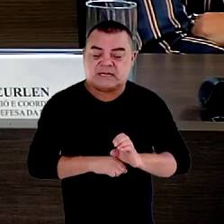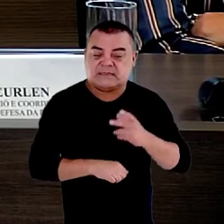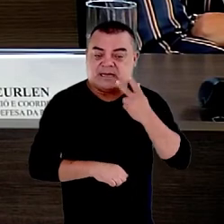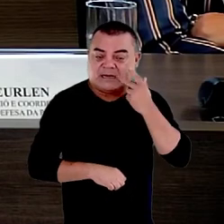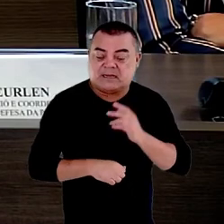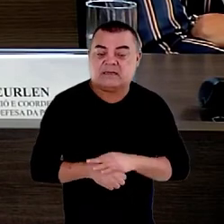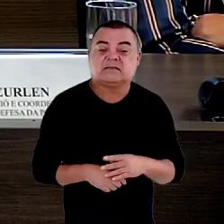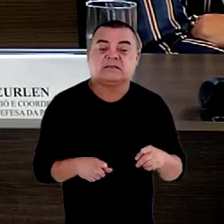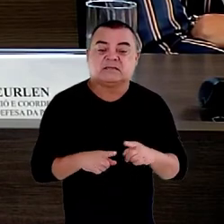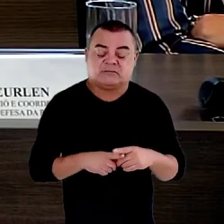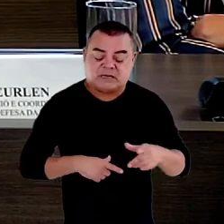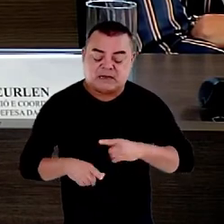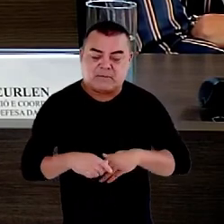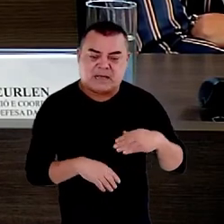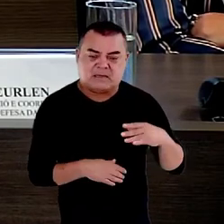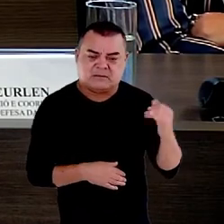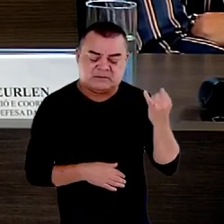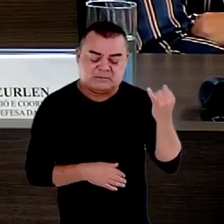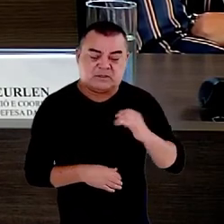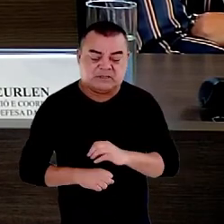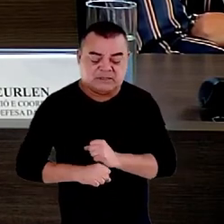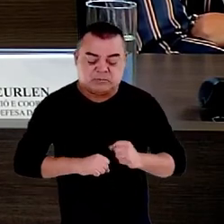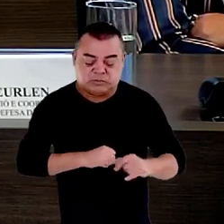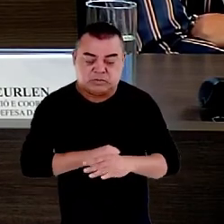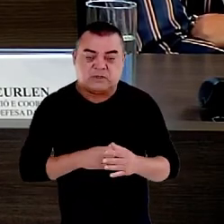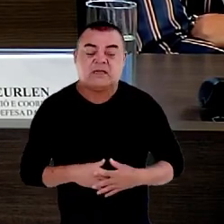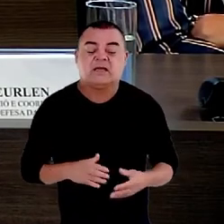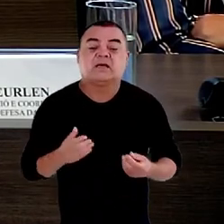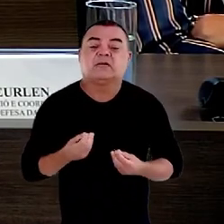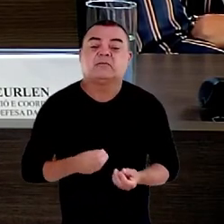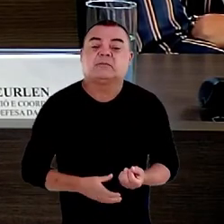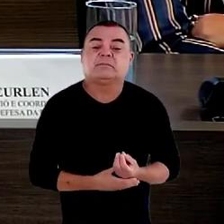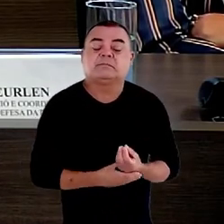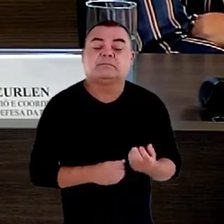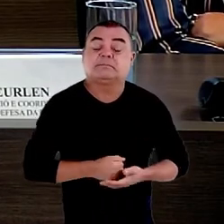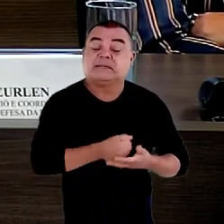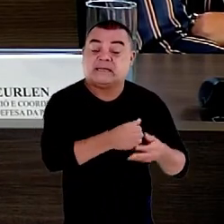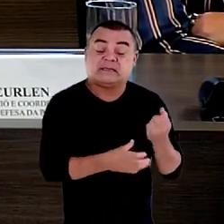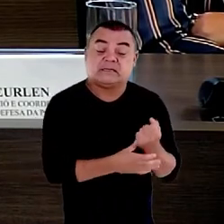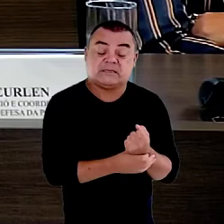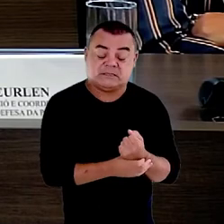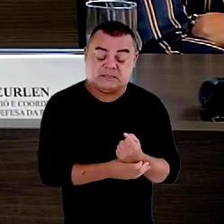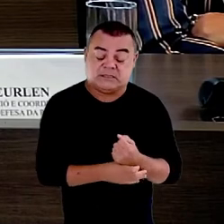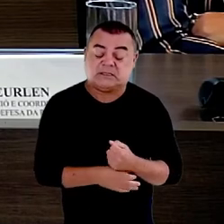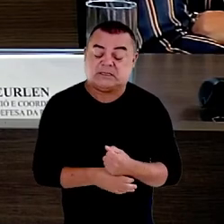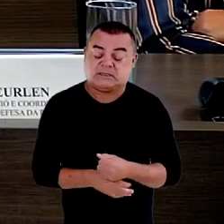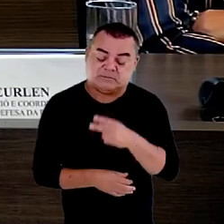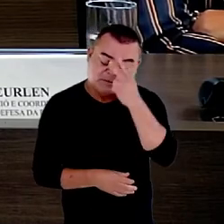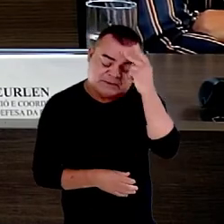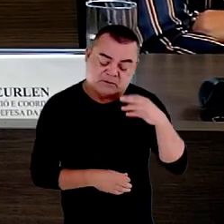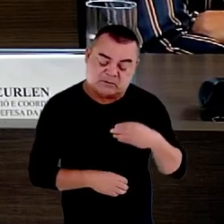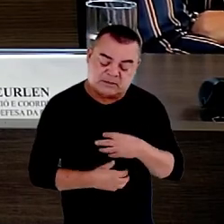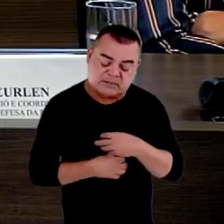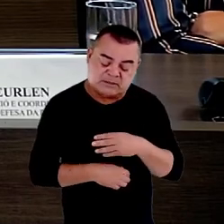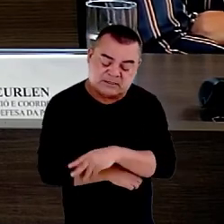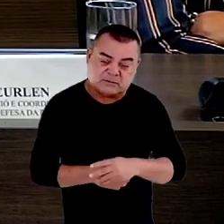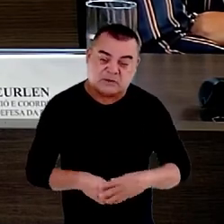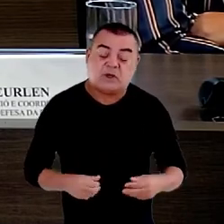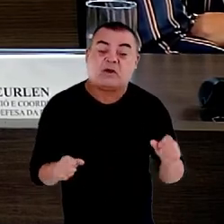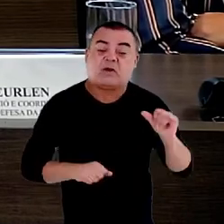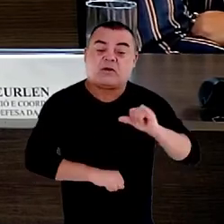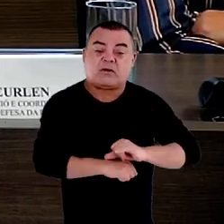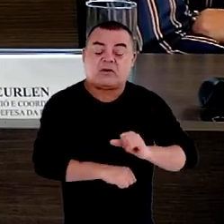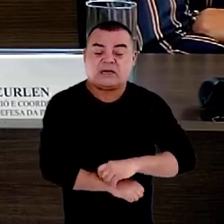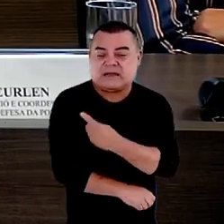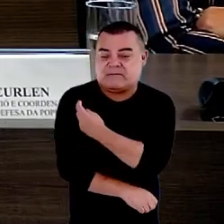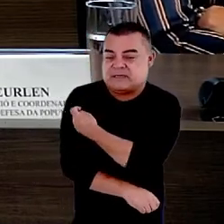para garantir o direito fundamental das populações de rua principalmente o acesso à vacina colocando essa população como um grupo prioritário